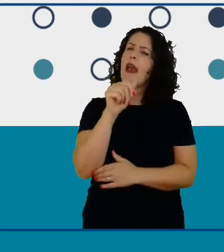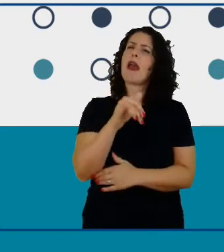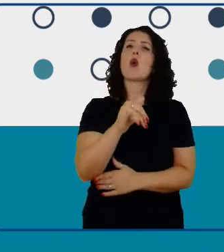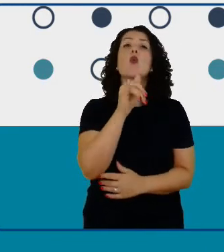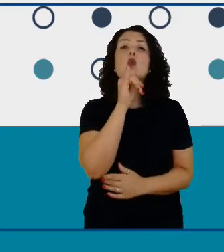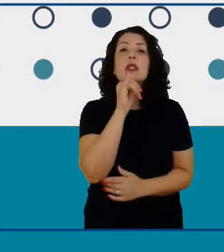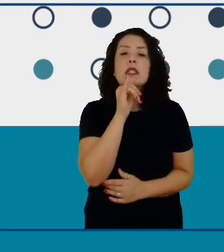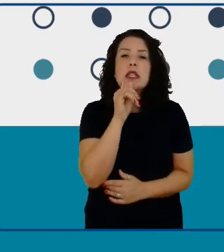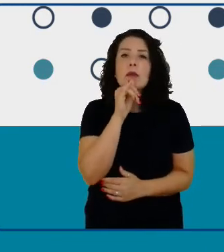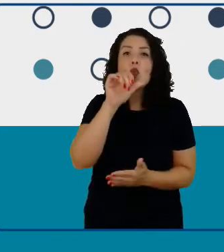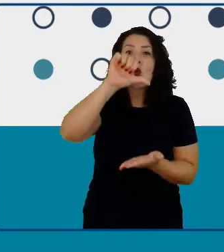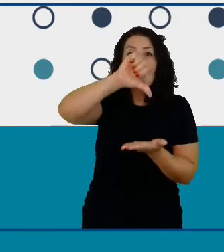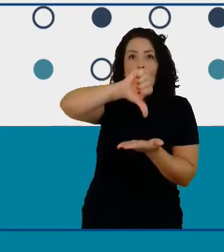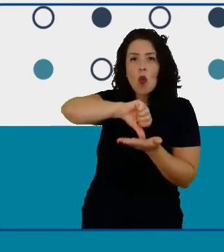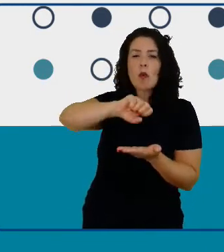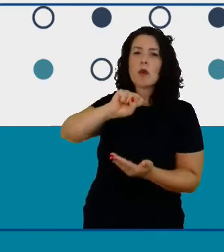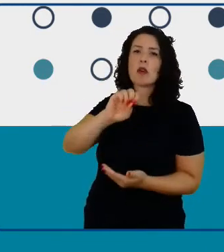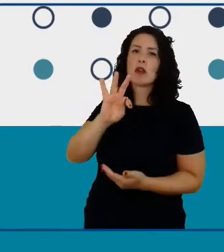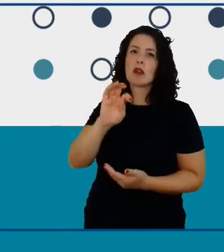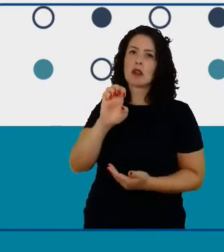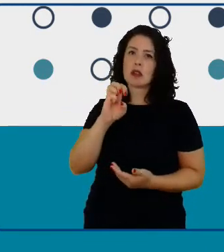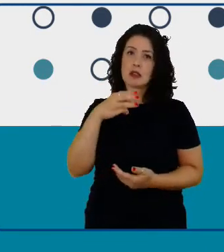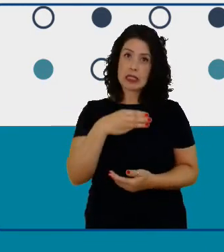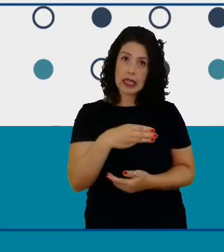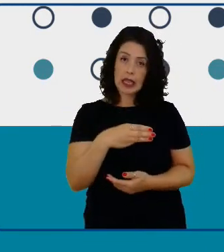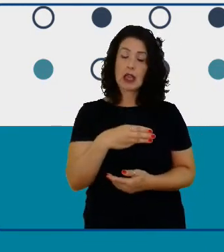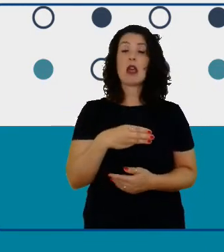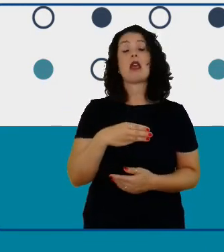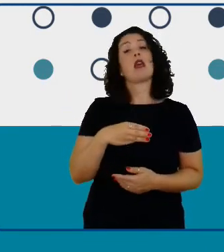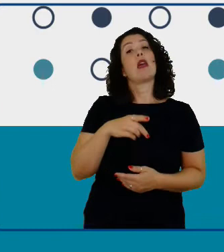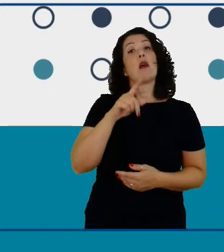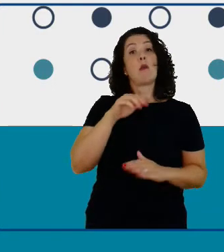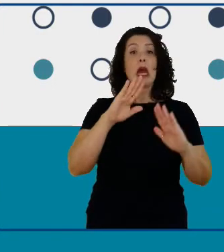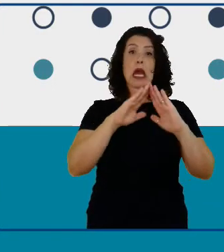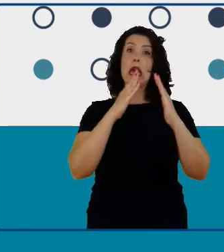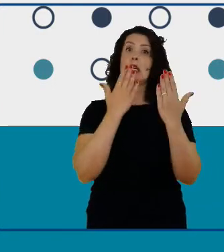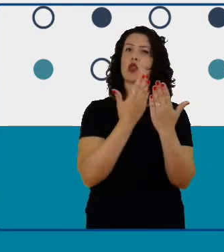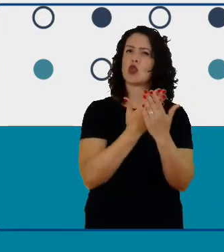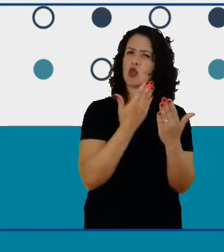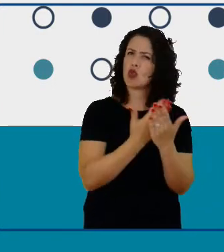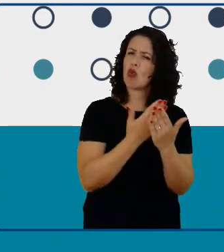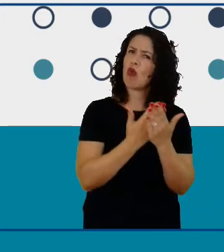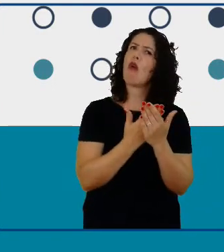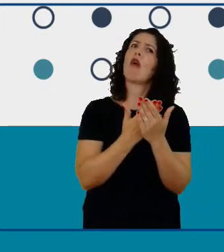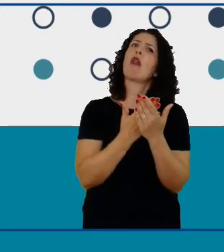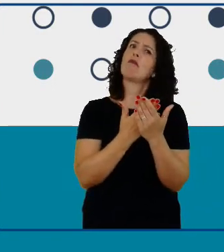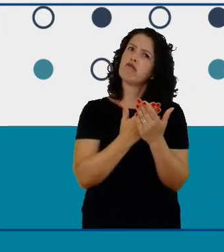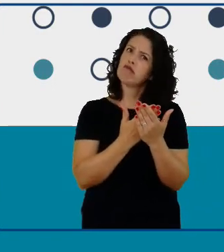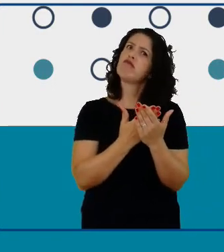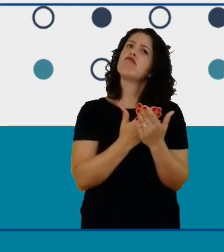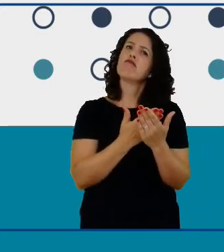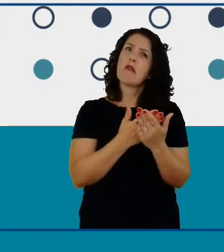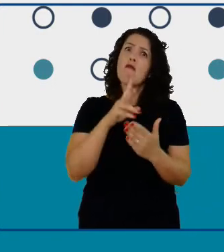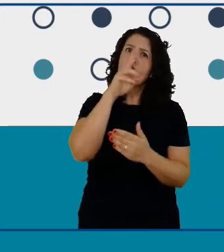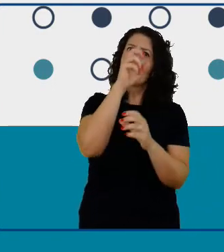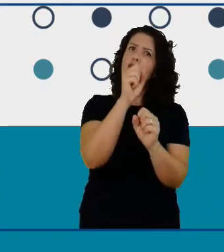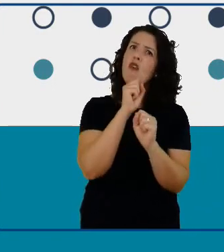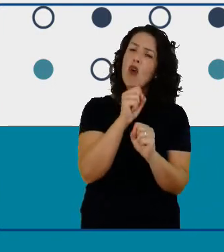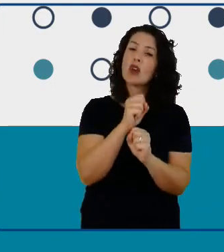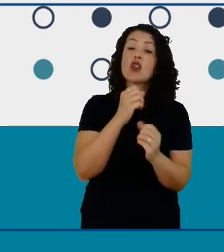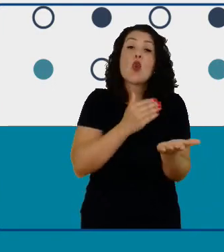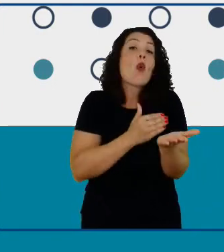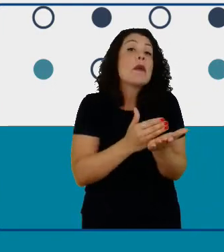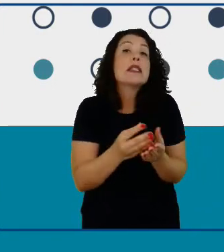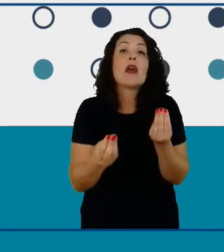que foi uma escola muito abrangente eles começaram um clube cibernético